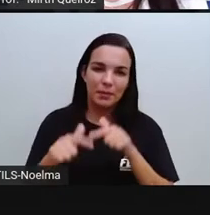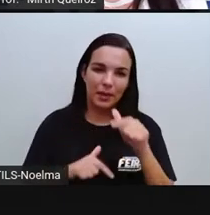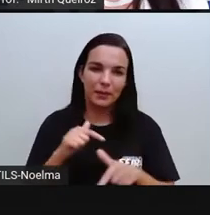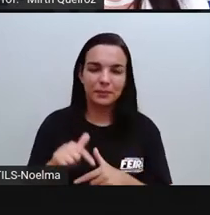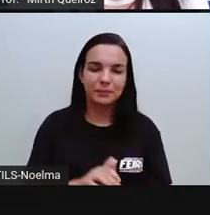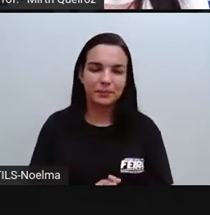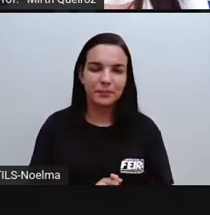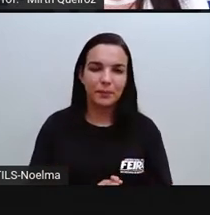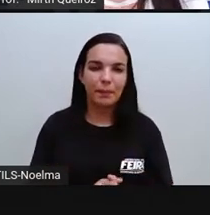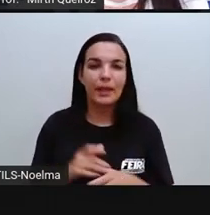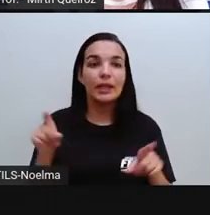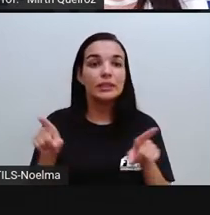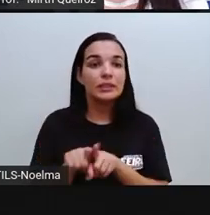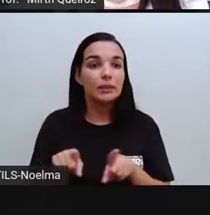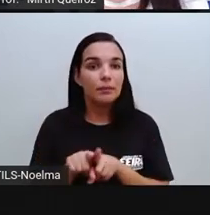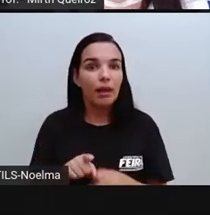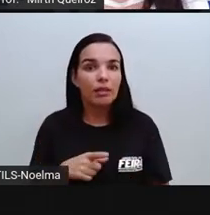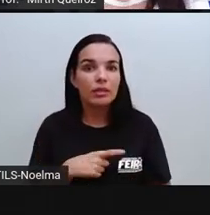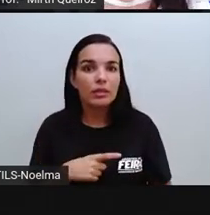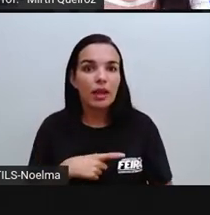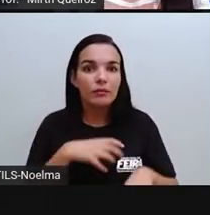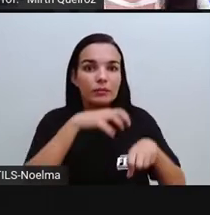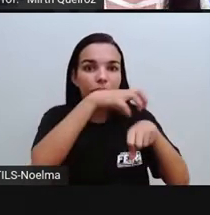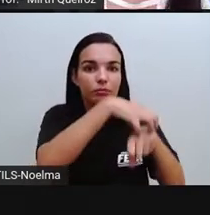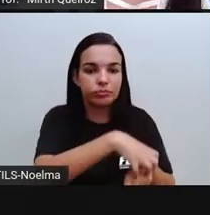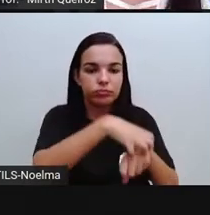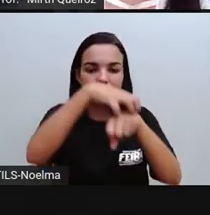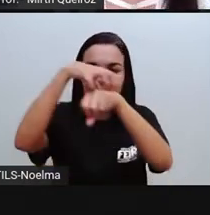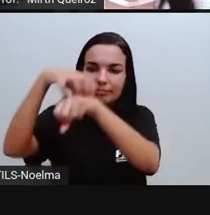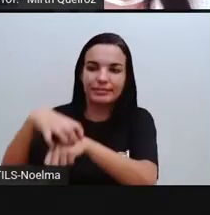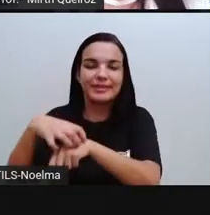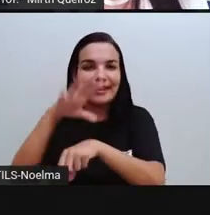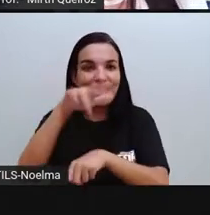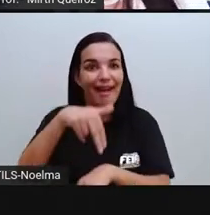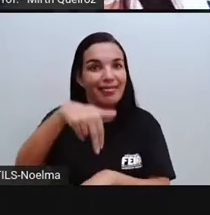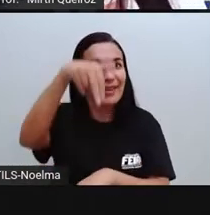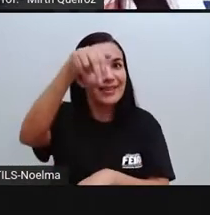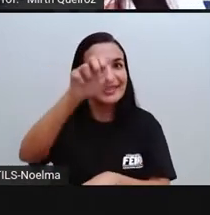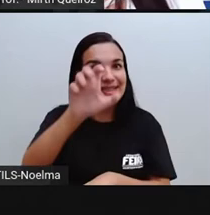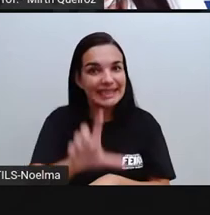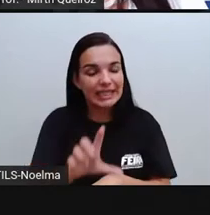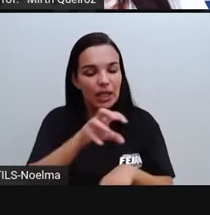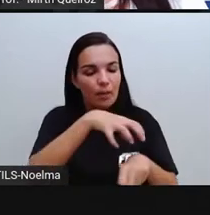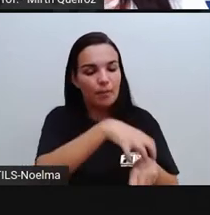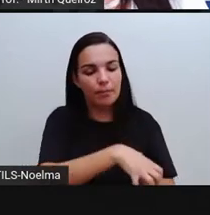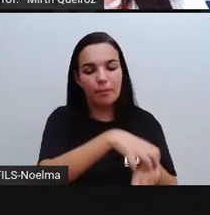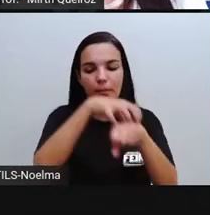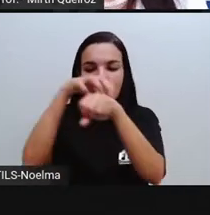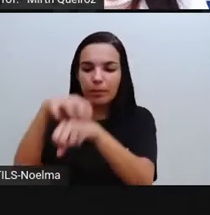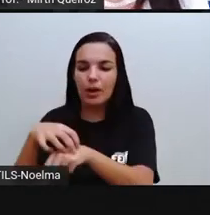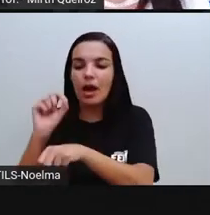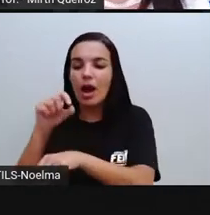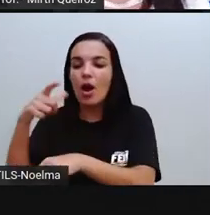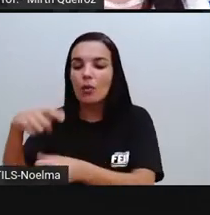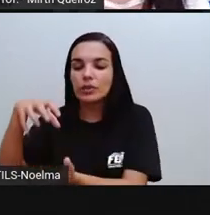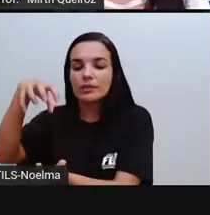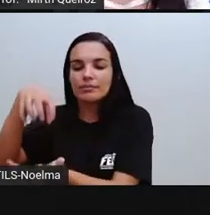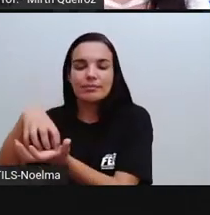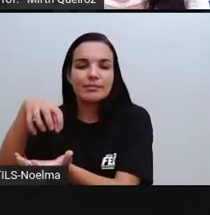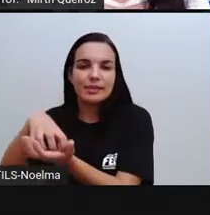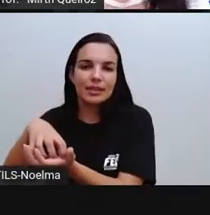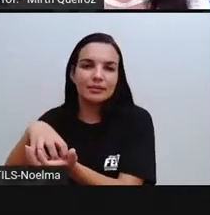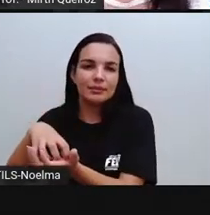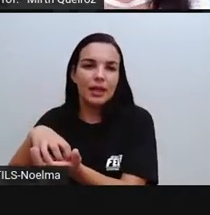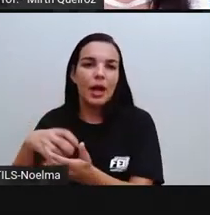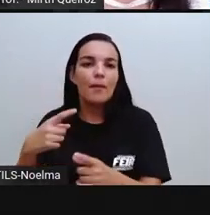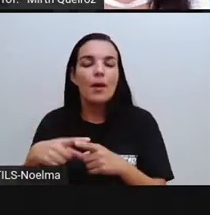Houve também migrações da região nordeste para a região centro-oeste. Isso aconteceu lá